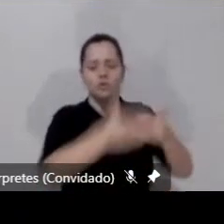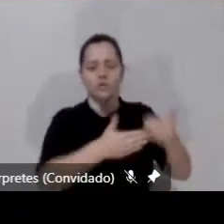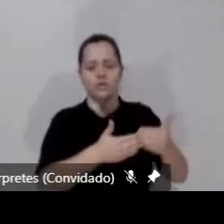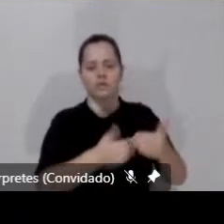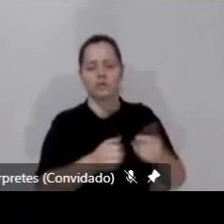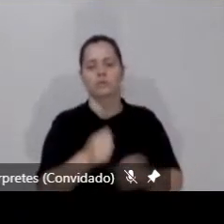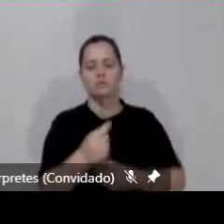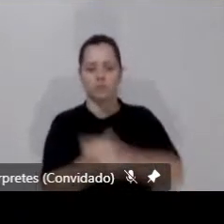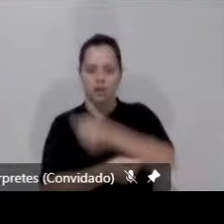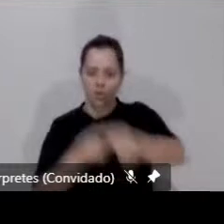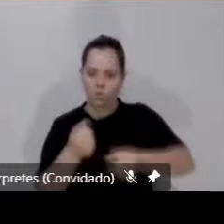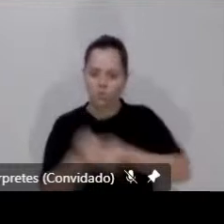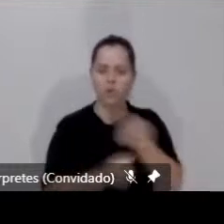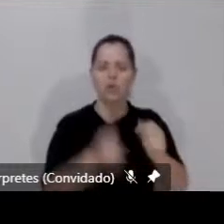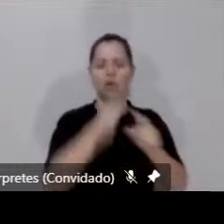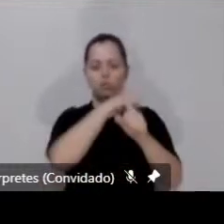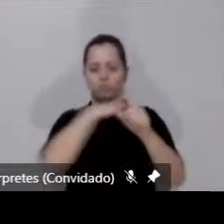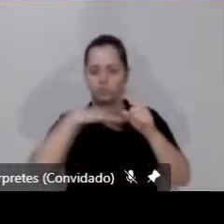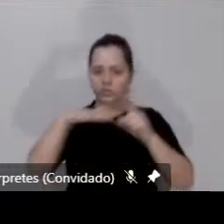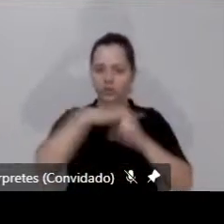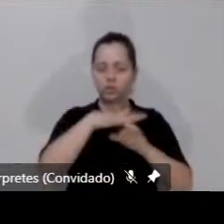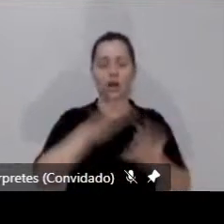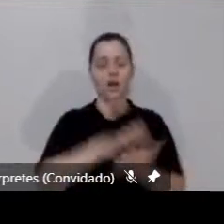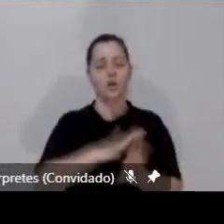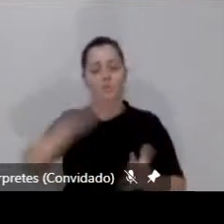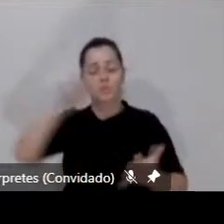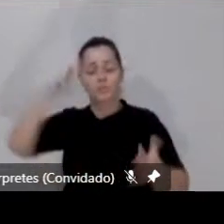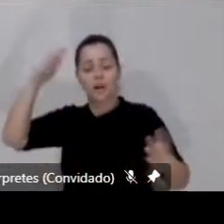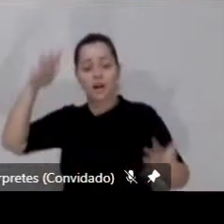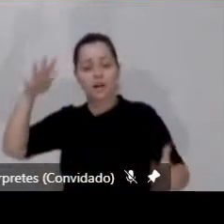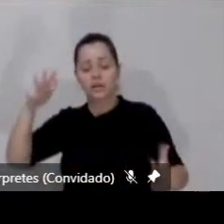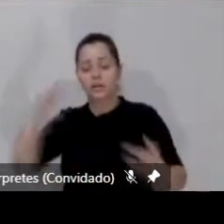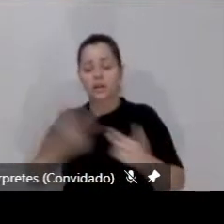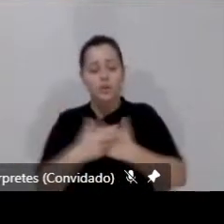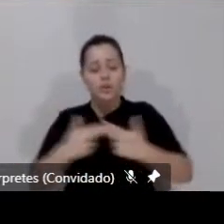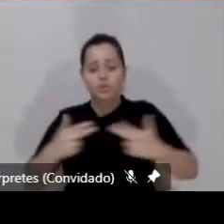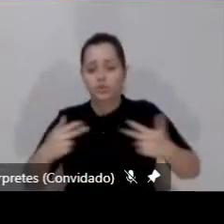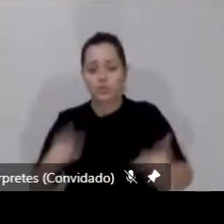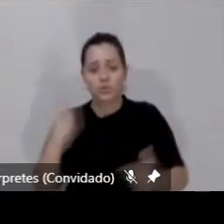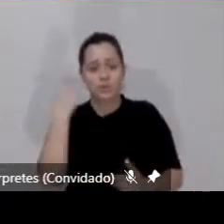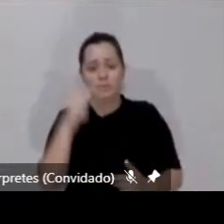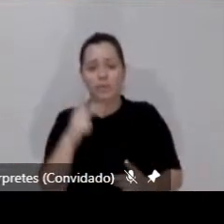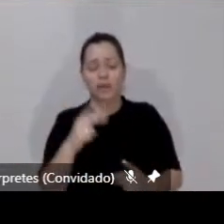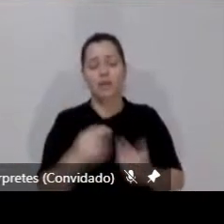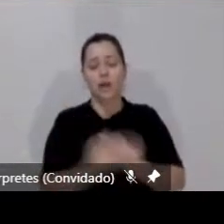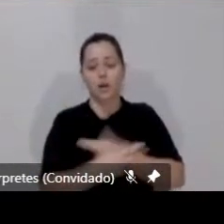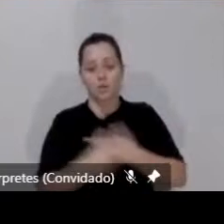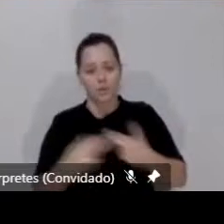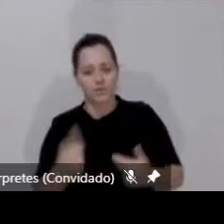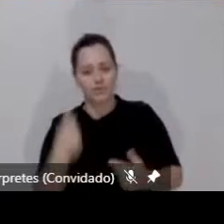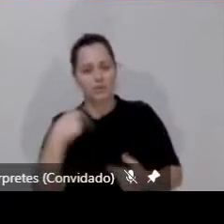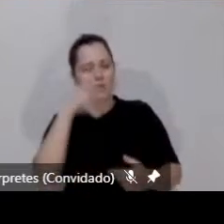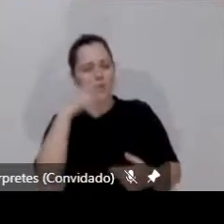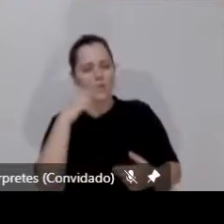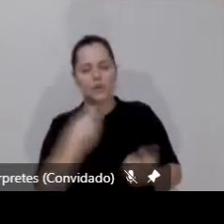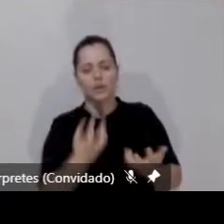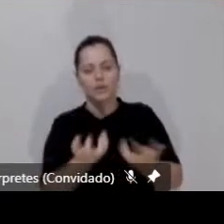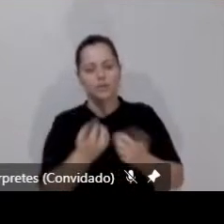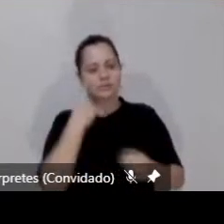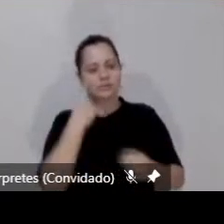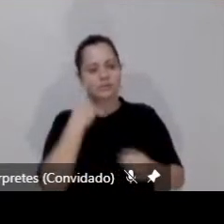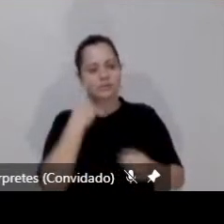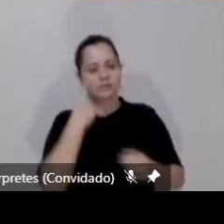econômico, social e uma grande fonte de liberdade individual para a qual ninguém quer perder. Eu quero, sim,